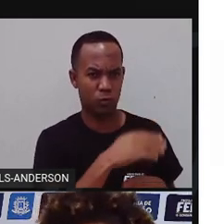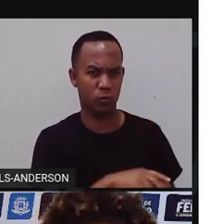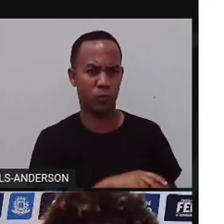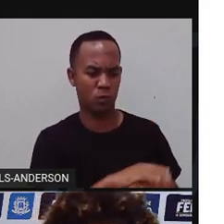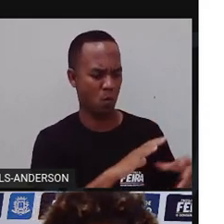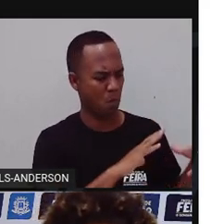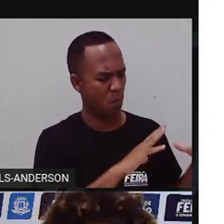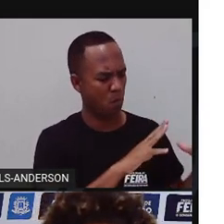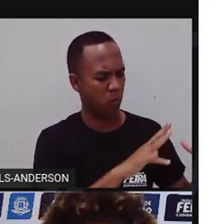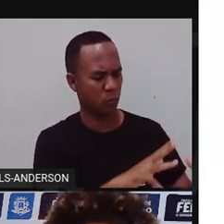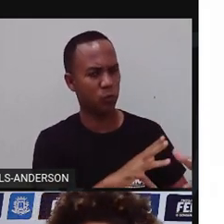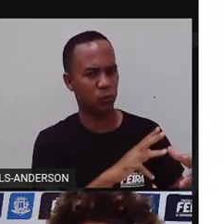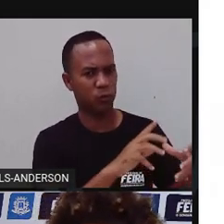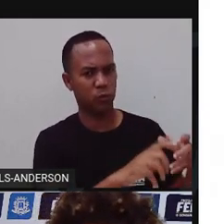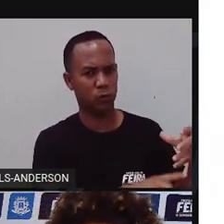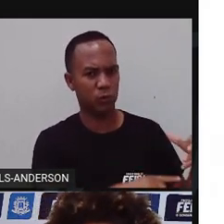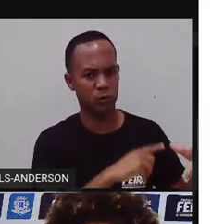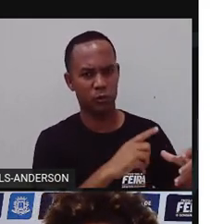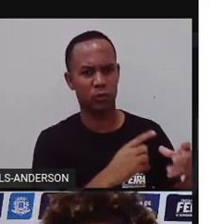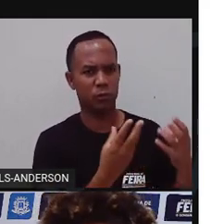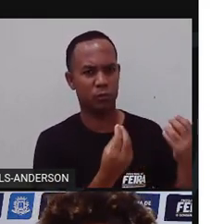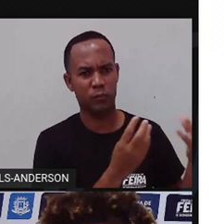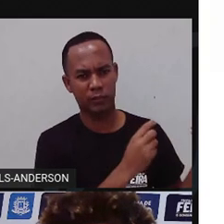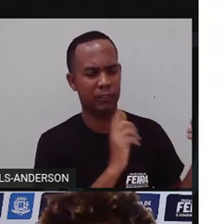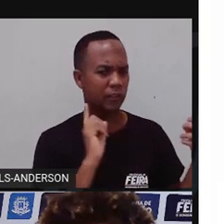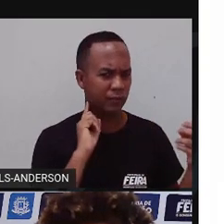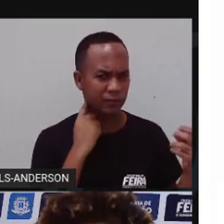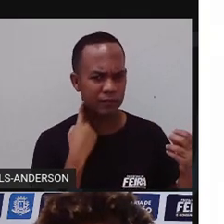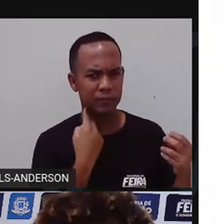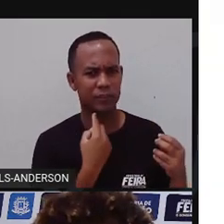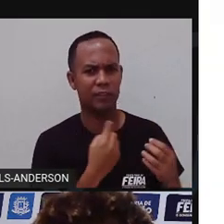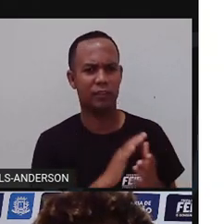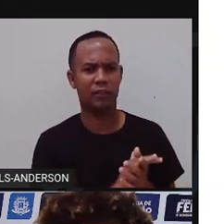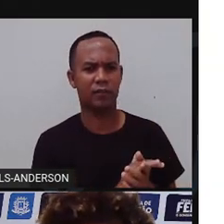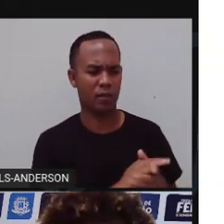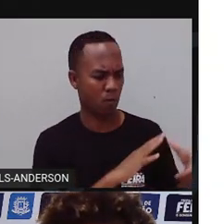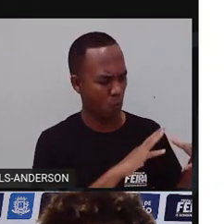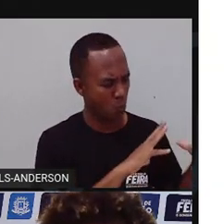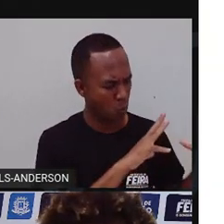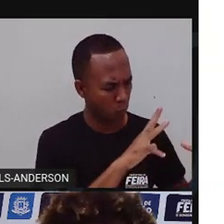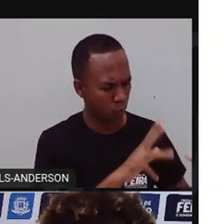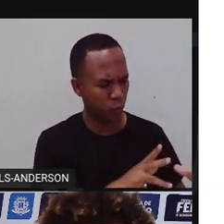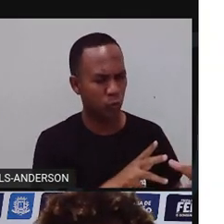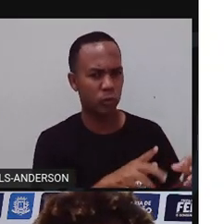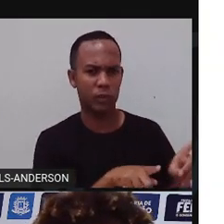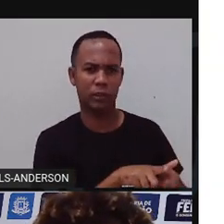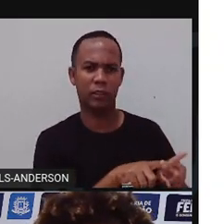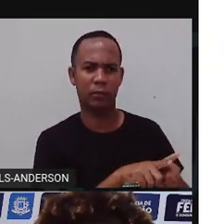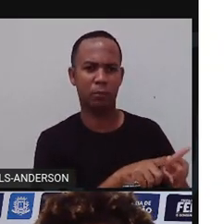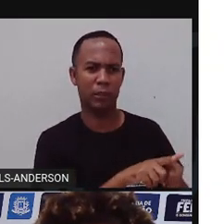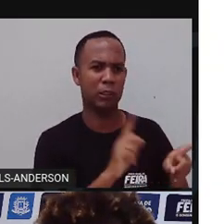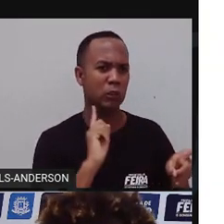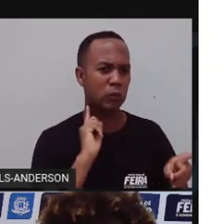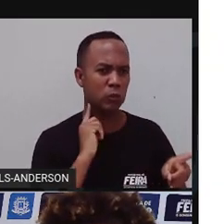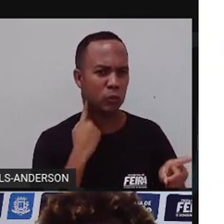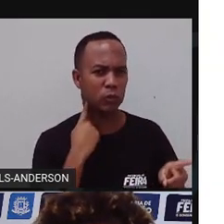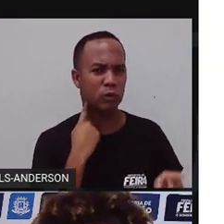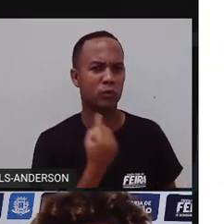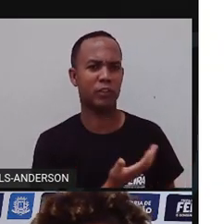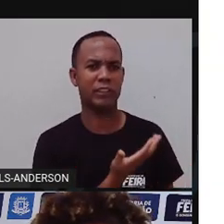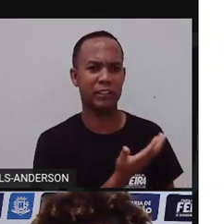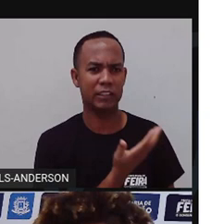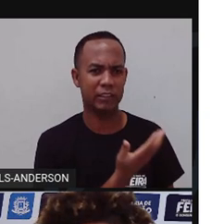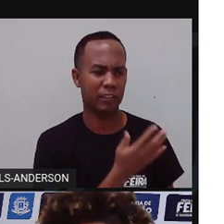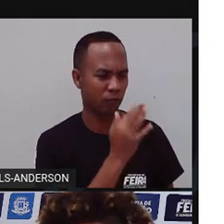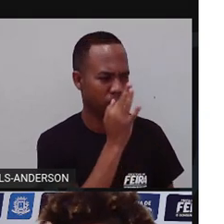cheio de lixo por sua causa e de muitas outras pessoas. O mundo ficará sujo. Você quer que no futuro as